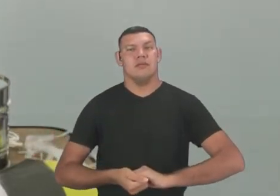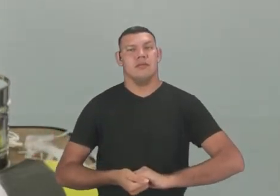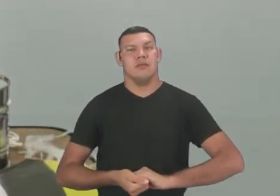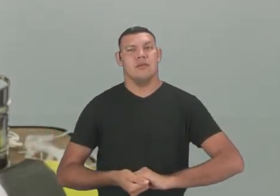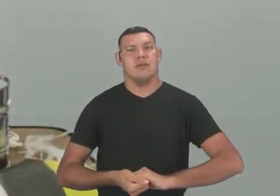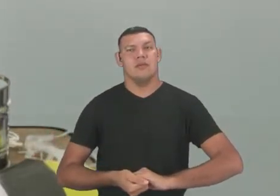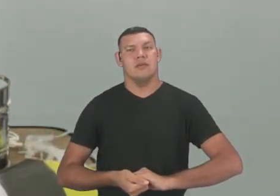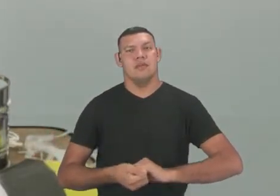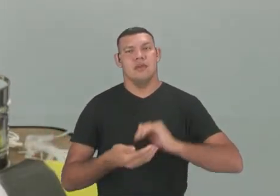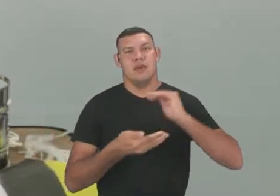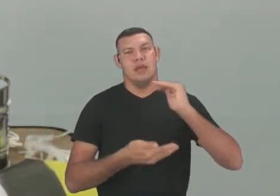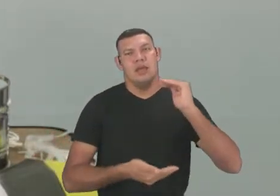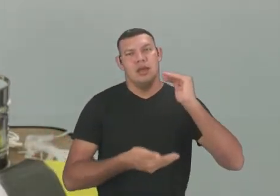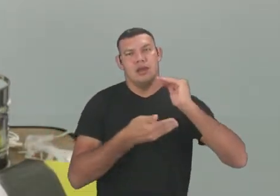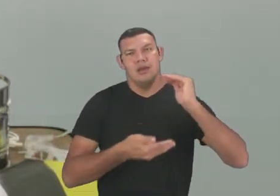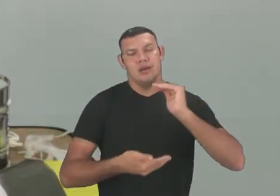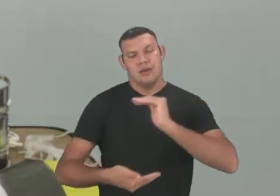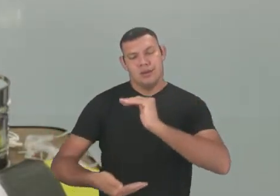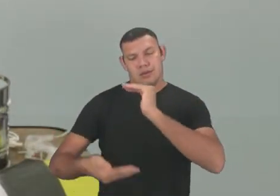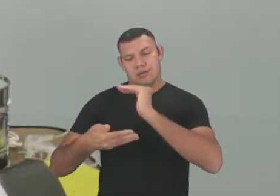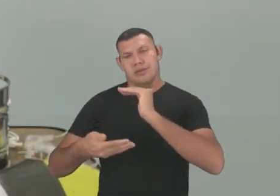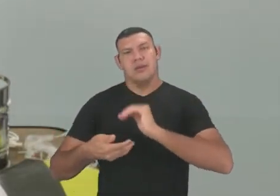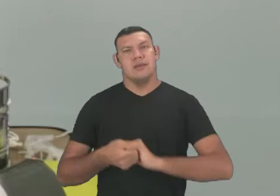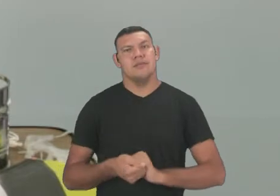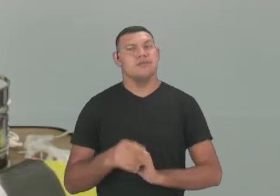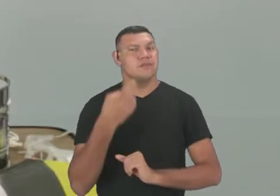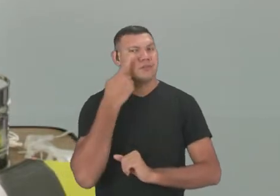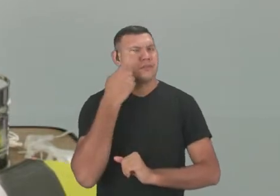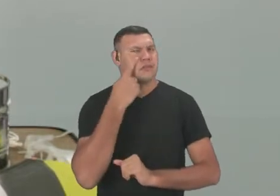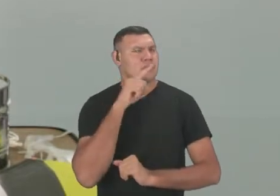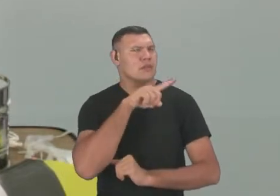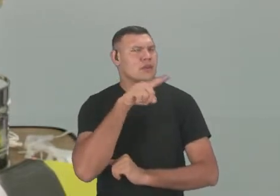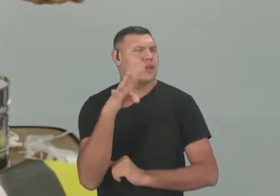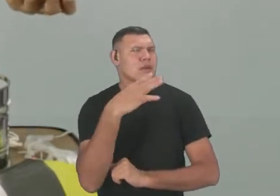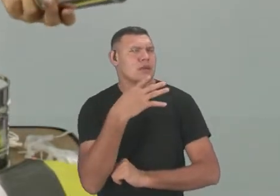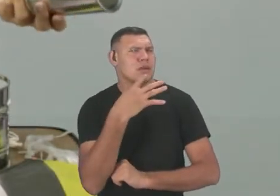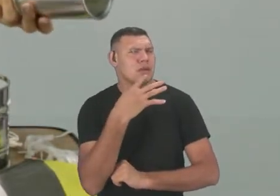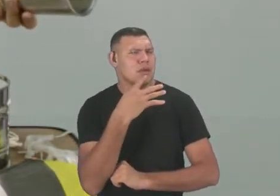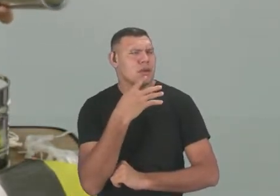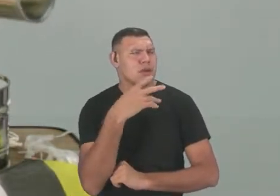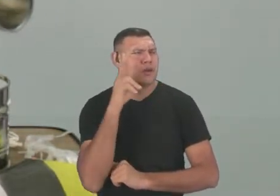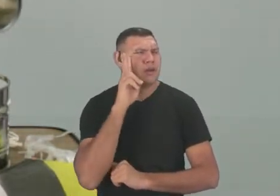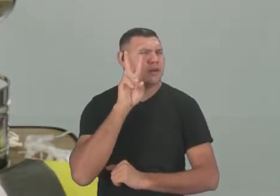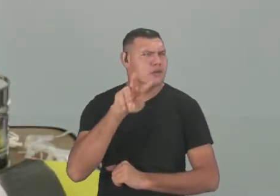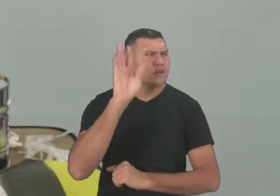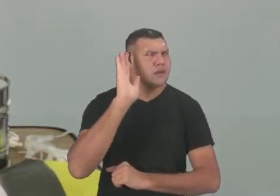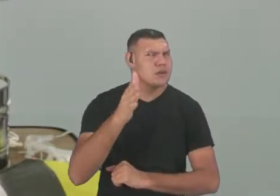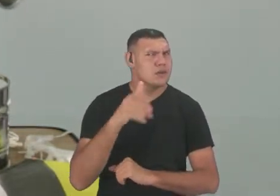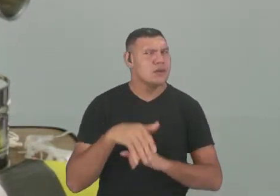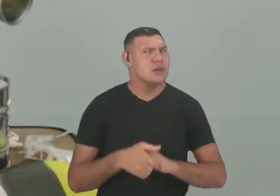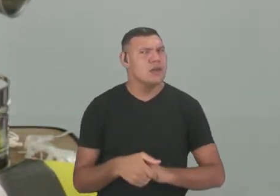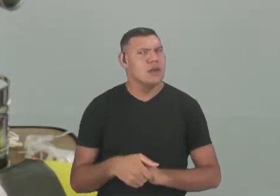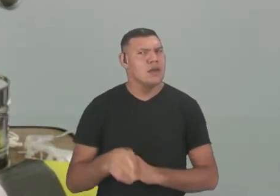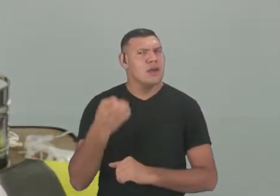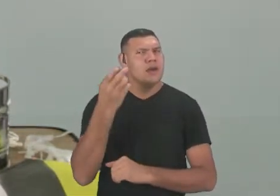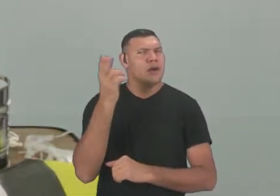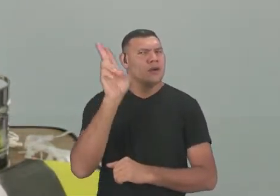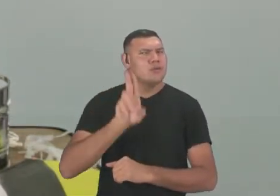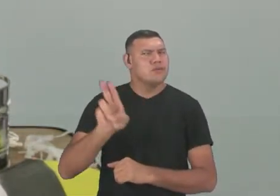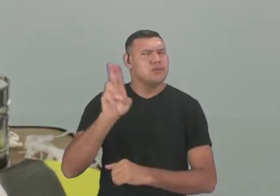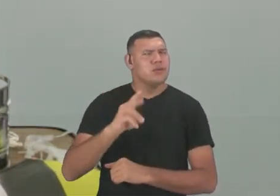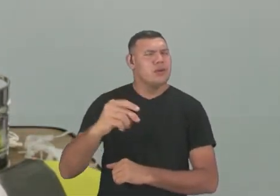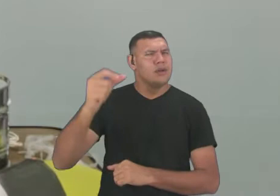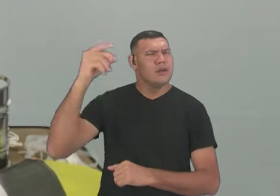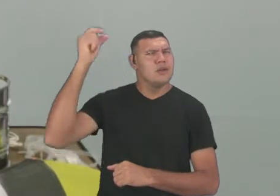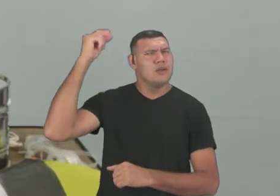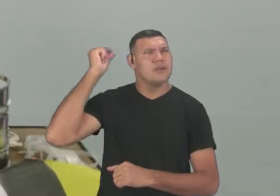latas, com sucata, certo? Esse aqui, alguém sabe, alguém já viu esse brinquedo? Que era utilizado, a gente fala